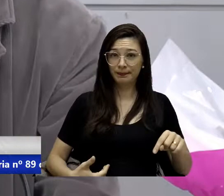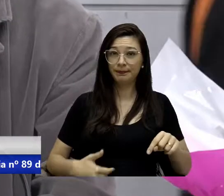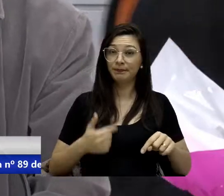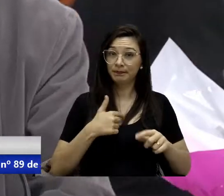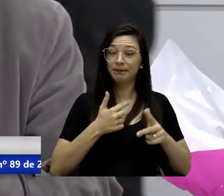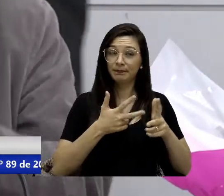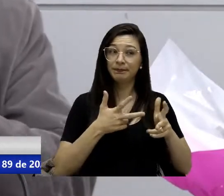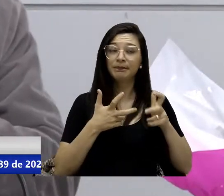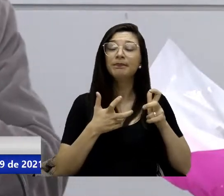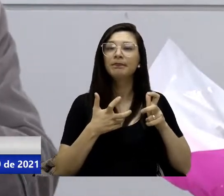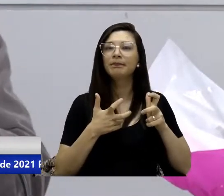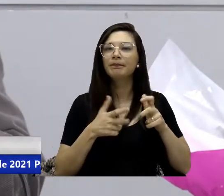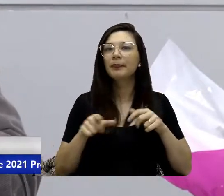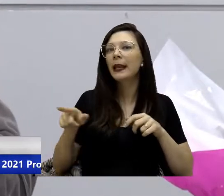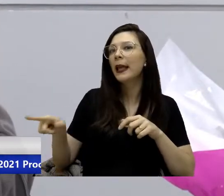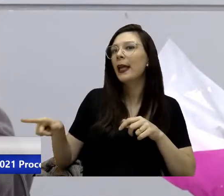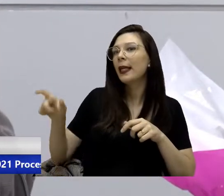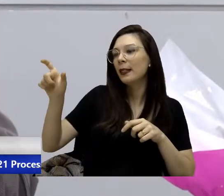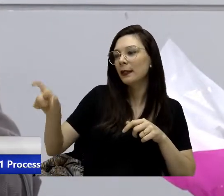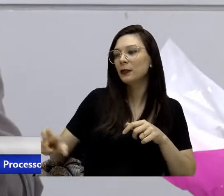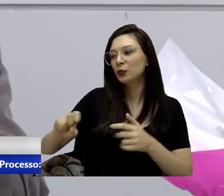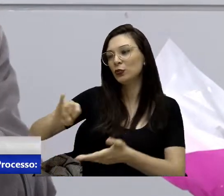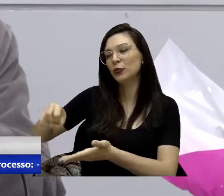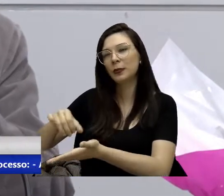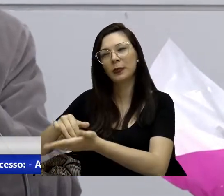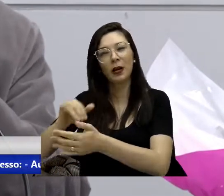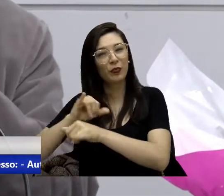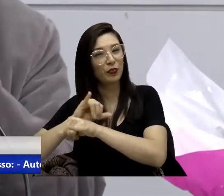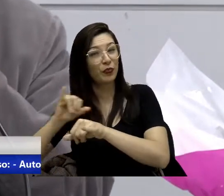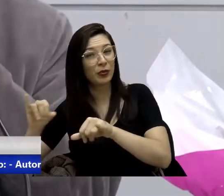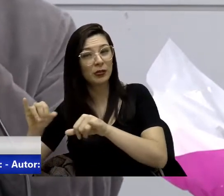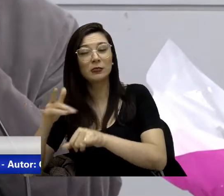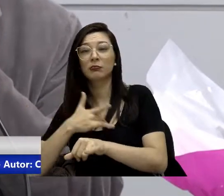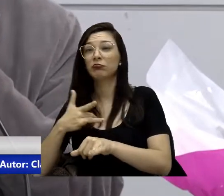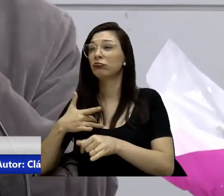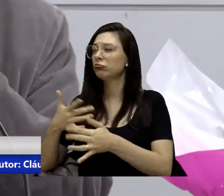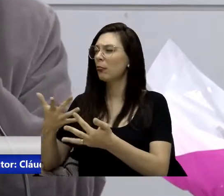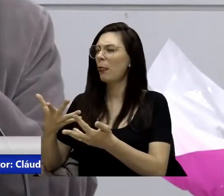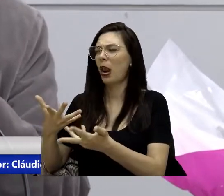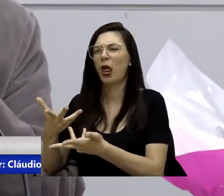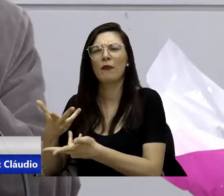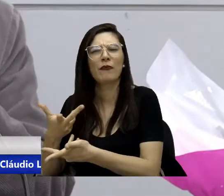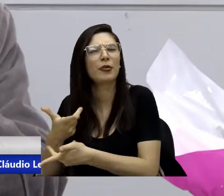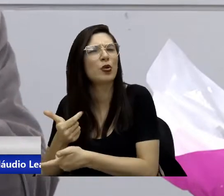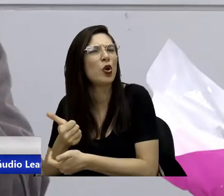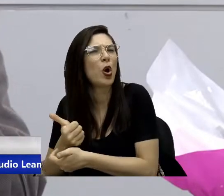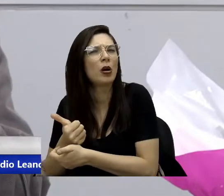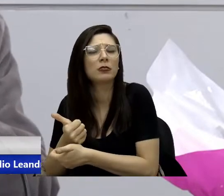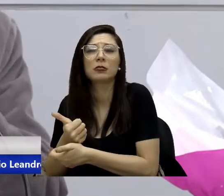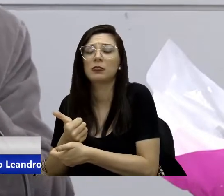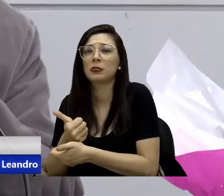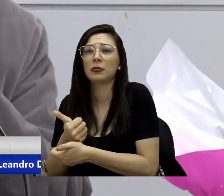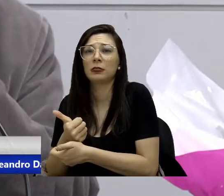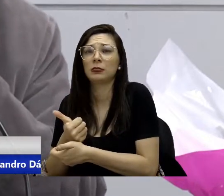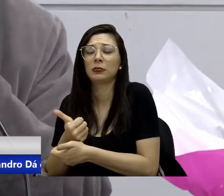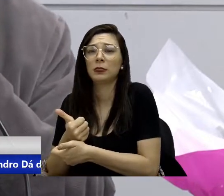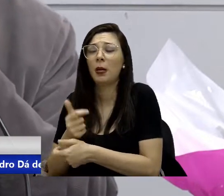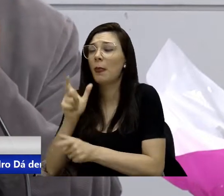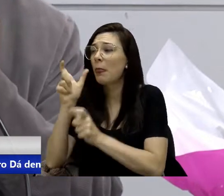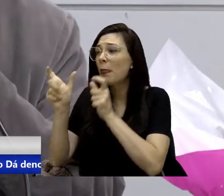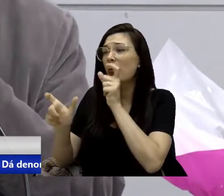Ele fala que a saúde está uma maravilha, que é mentira, a palavra dele.